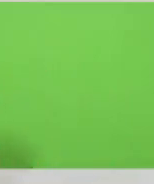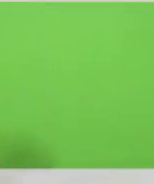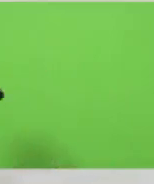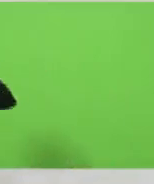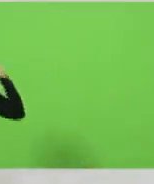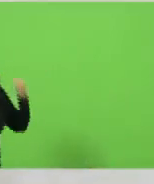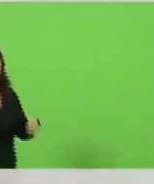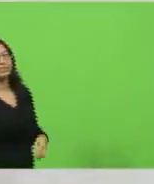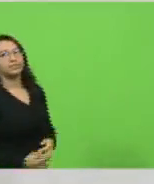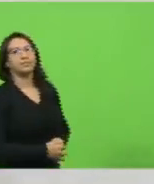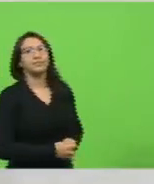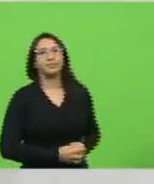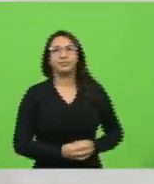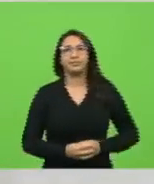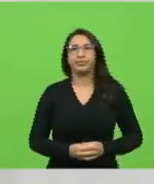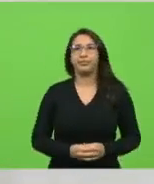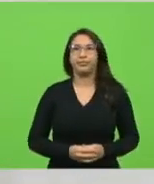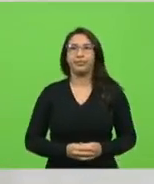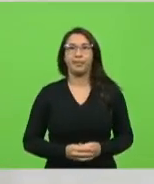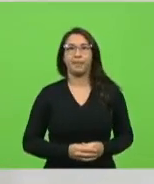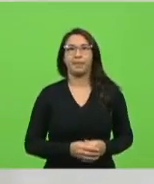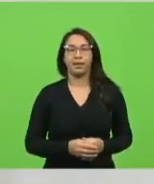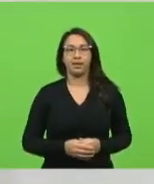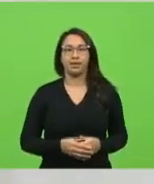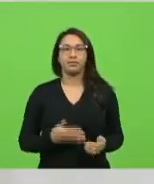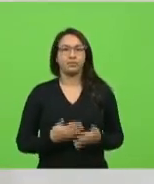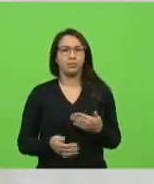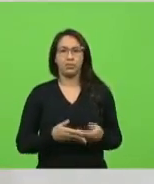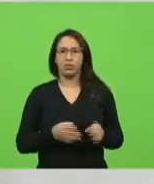Que sofresse! Que caísse é tirano!